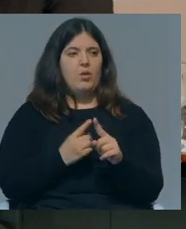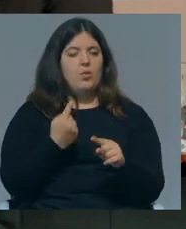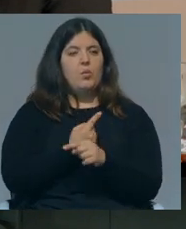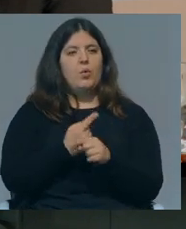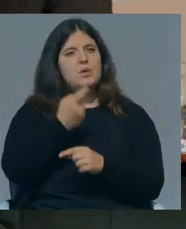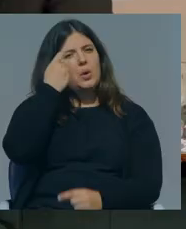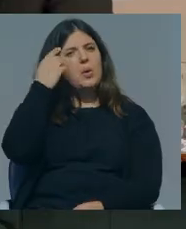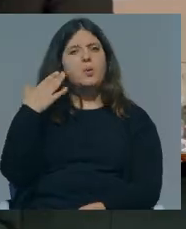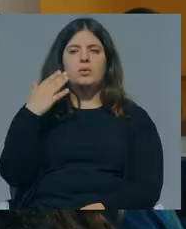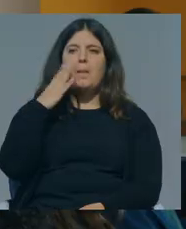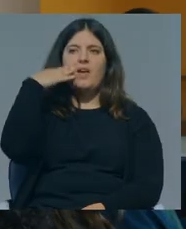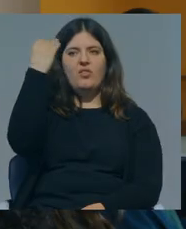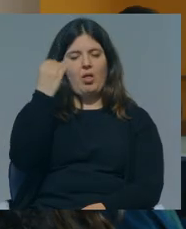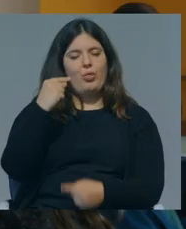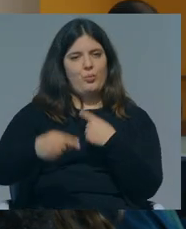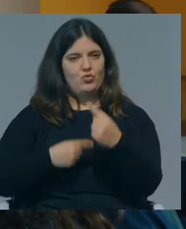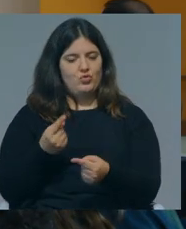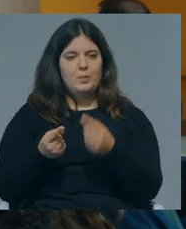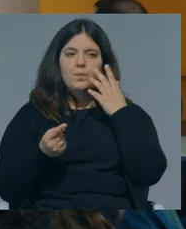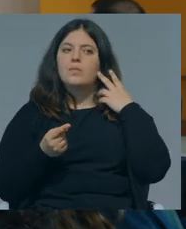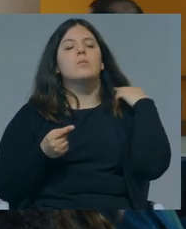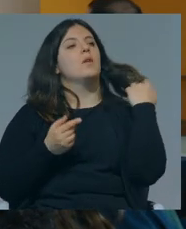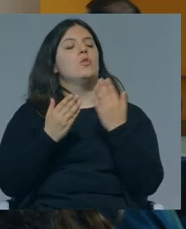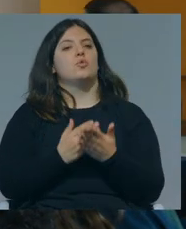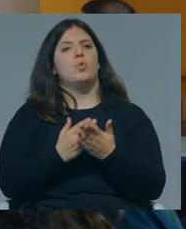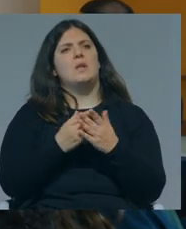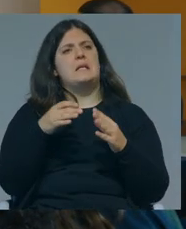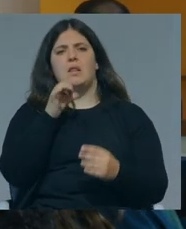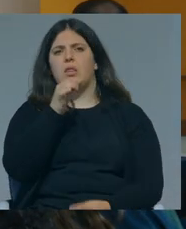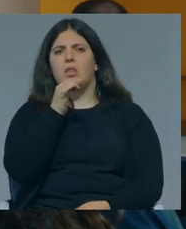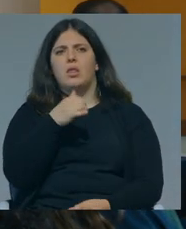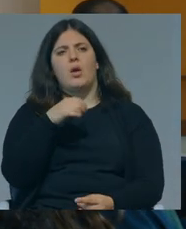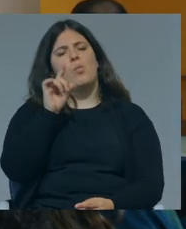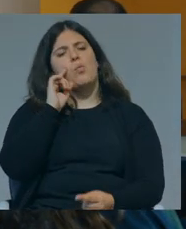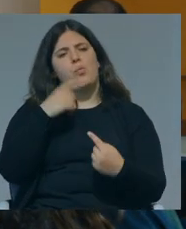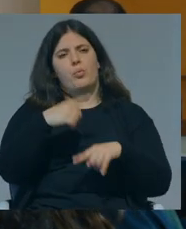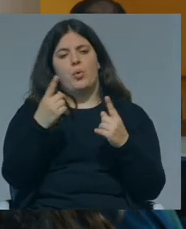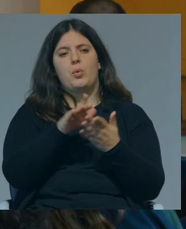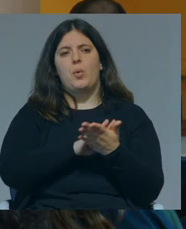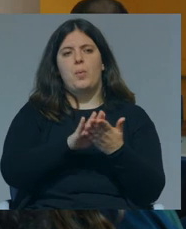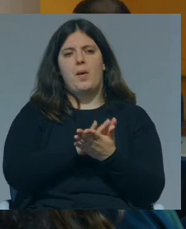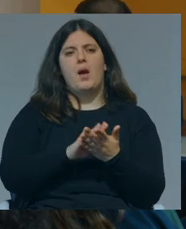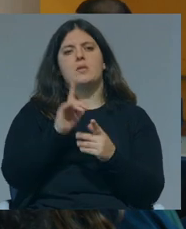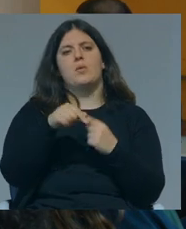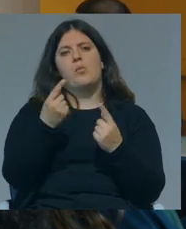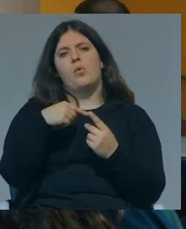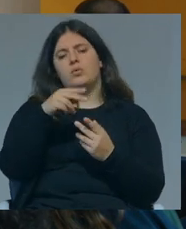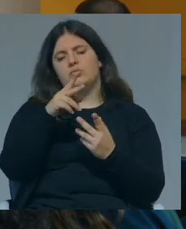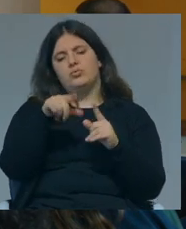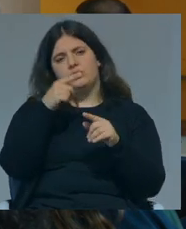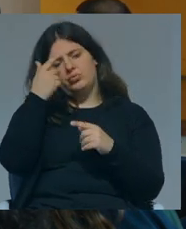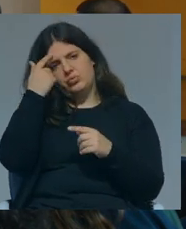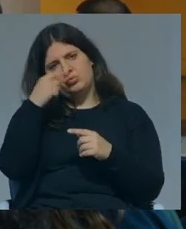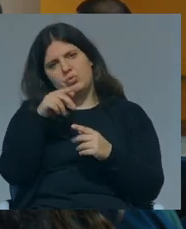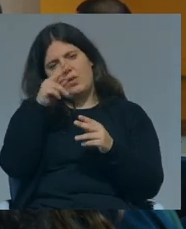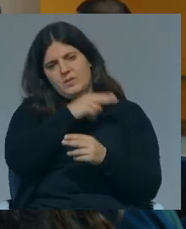coisa que eu compreendi um bocadinho mais velho. eu estudei sempre no público, básico, liceu e depois no superior, universidade e politécnico mas, por